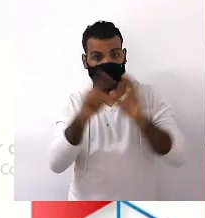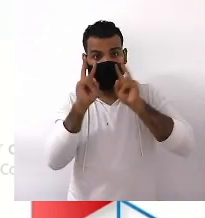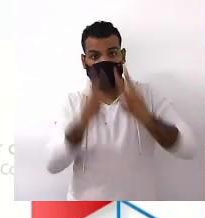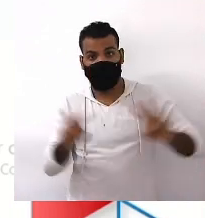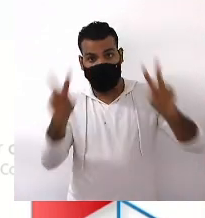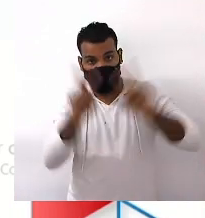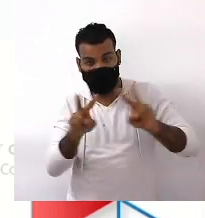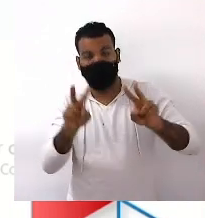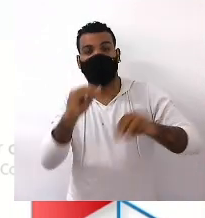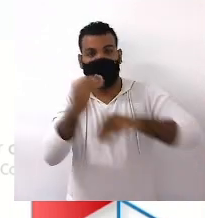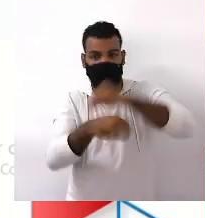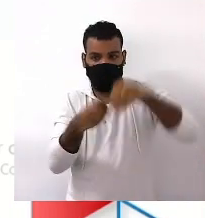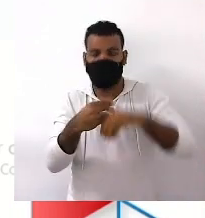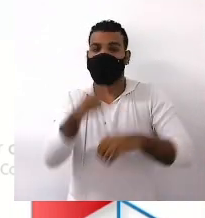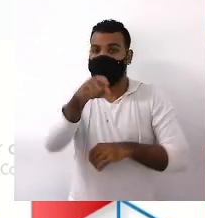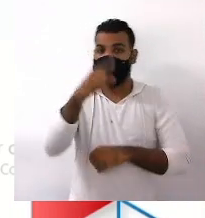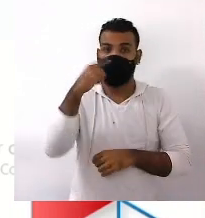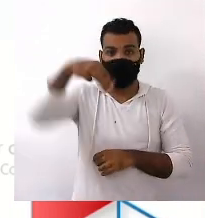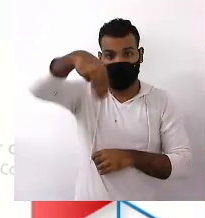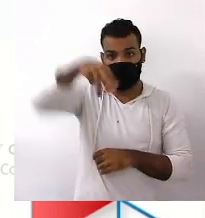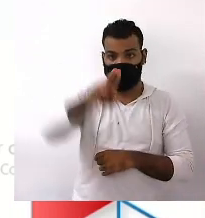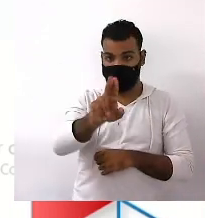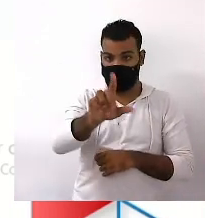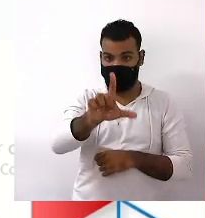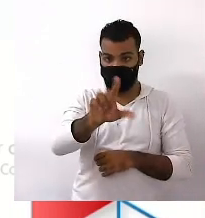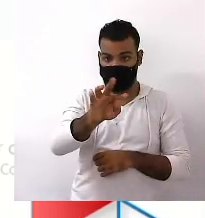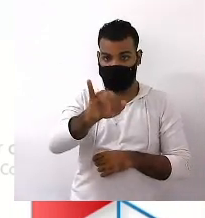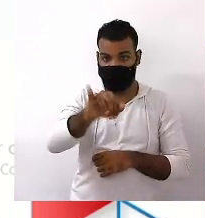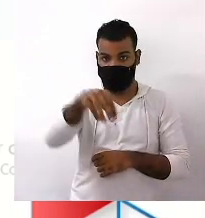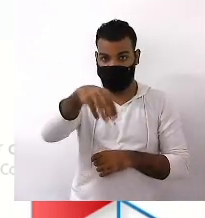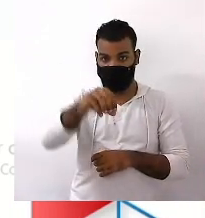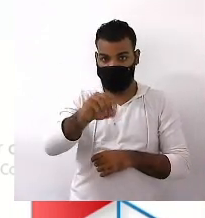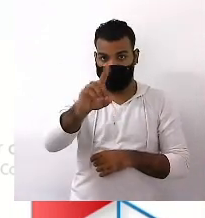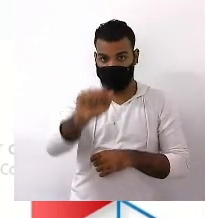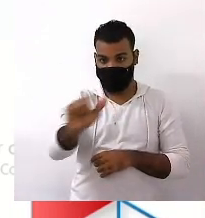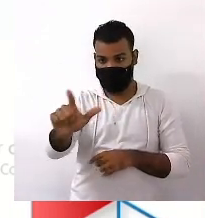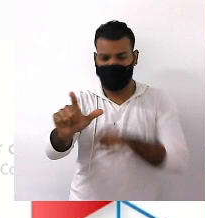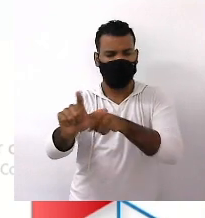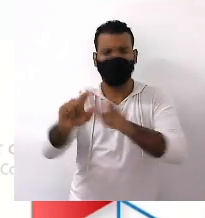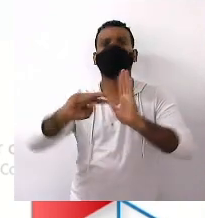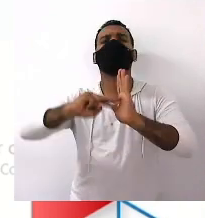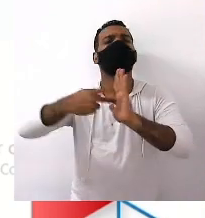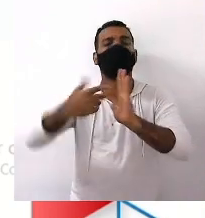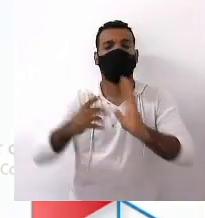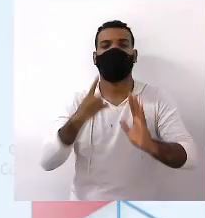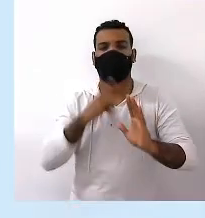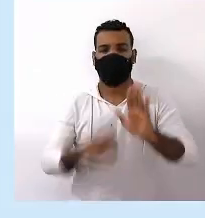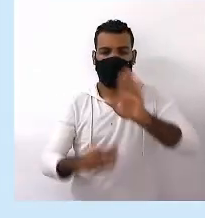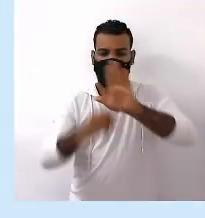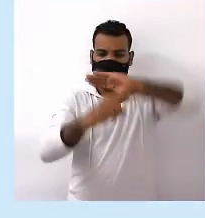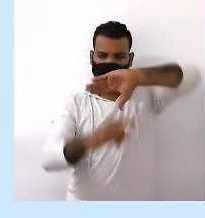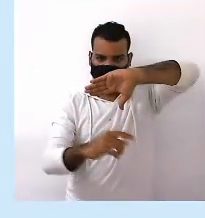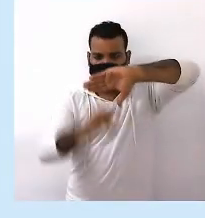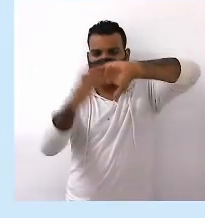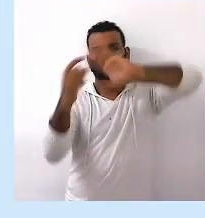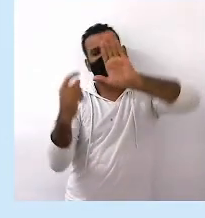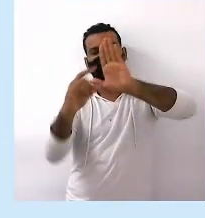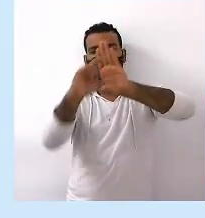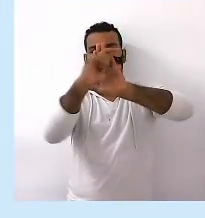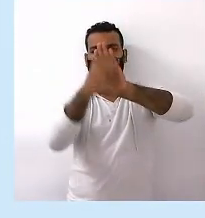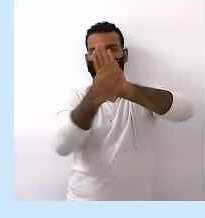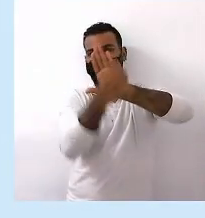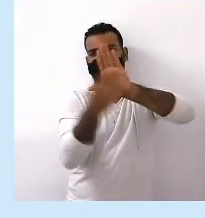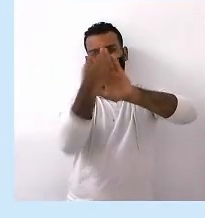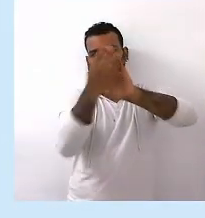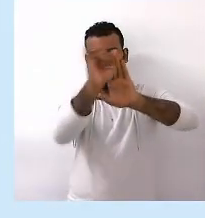multimodais Lembrando que Multimodalidade Multimodalidade É quando você Tem várias formas De